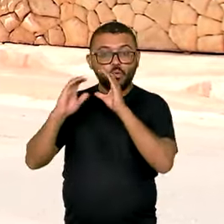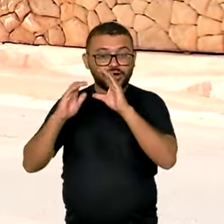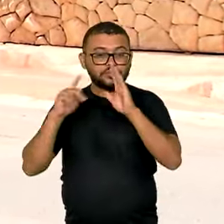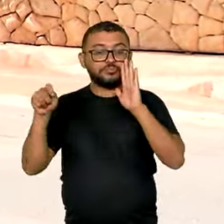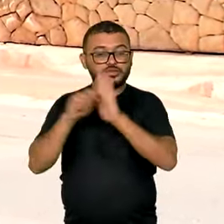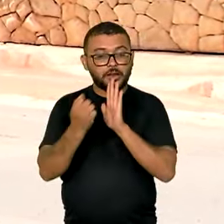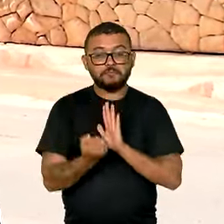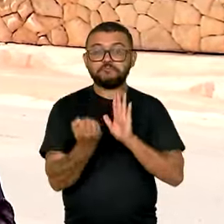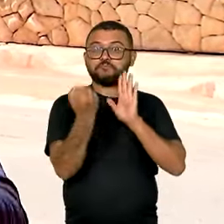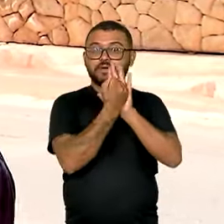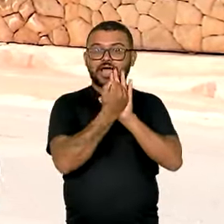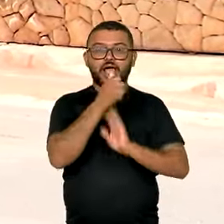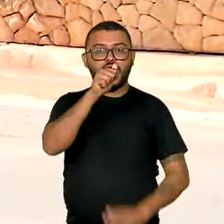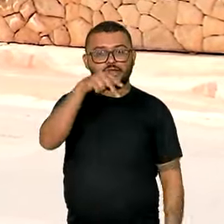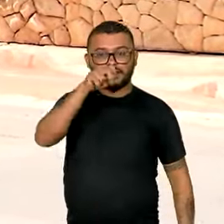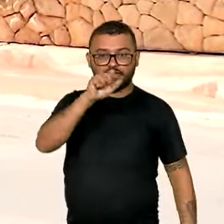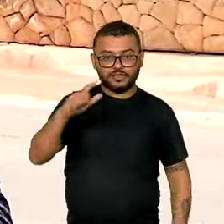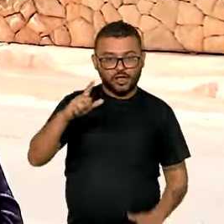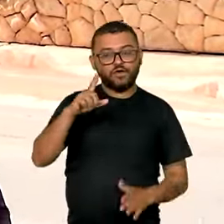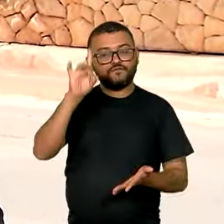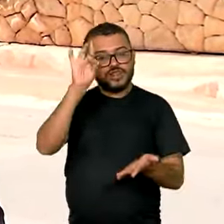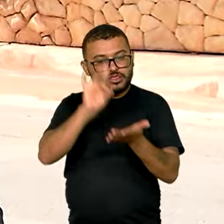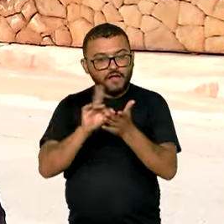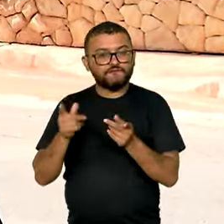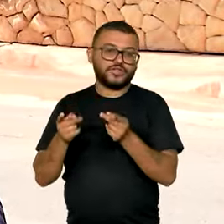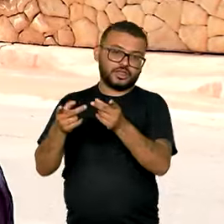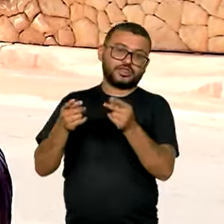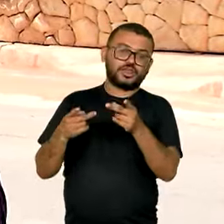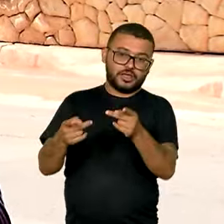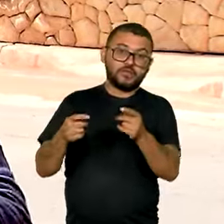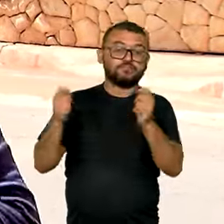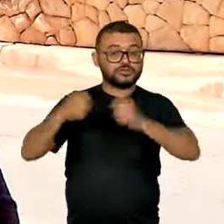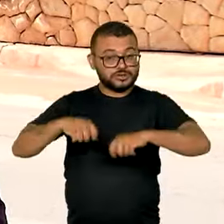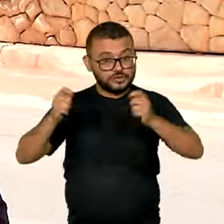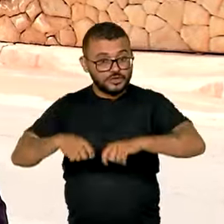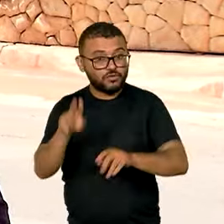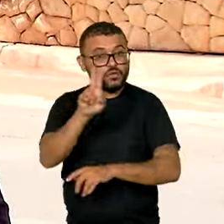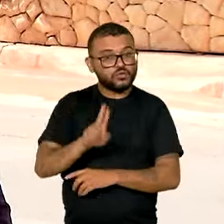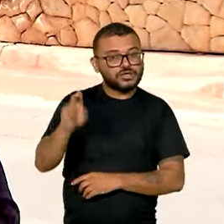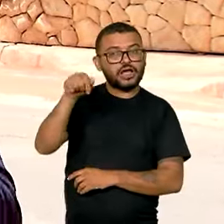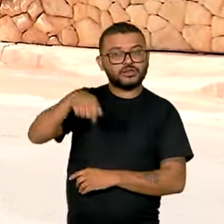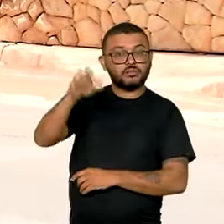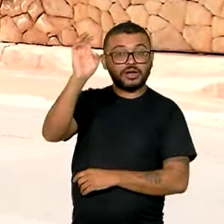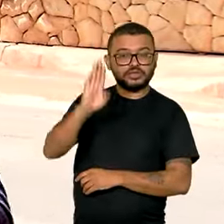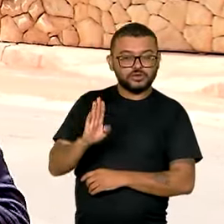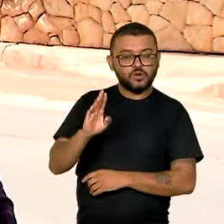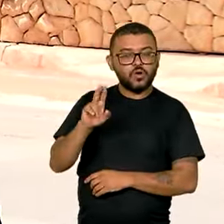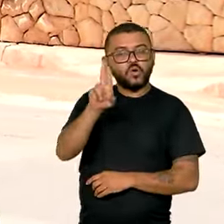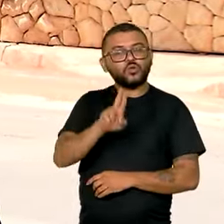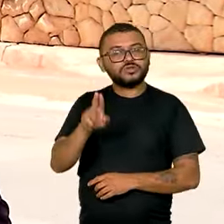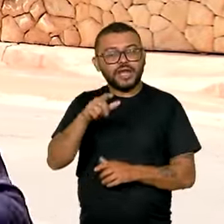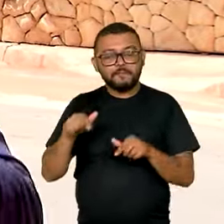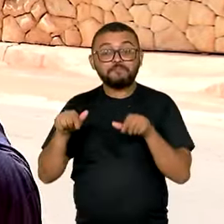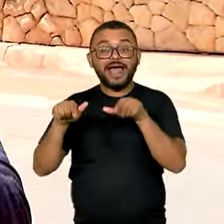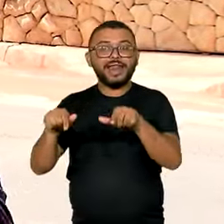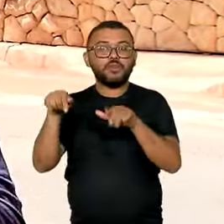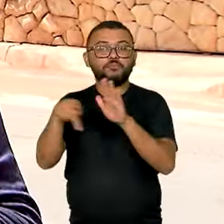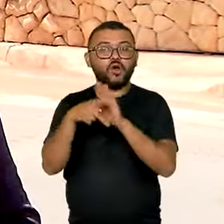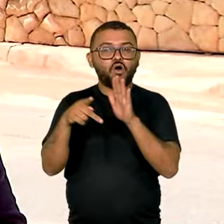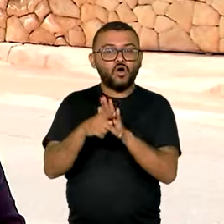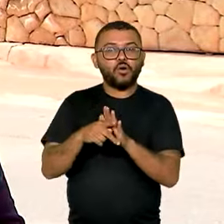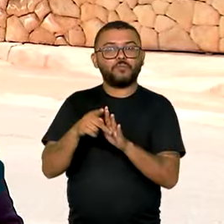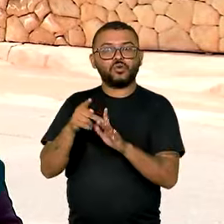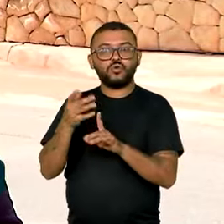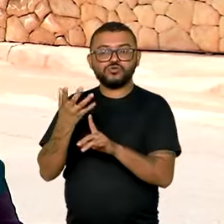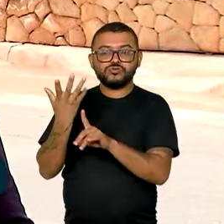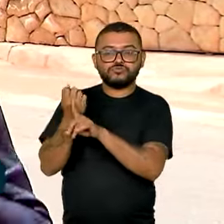homologação da Anatel para serem comercializados e utilizados no Brasil. O uso de aparelhos destinados